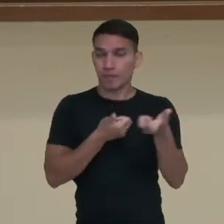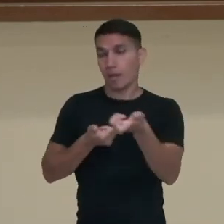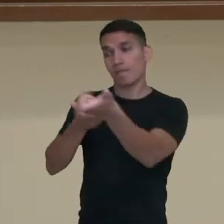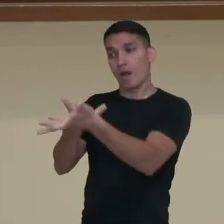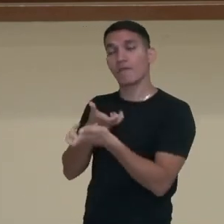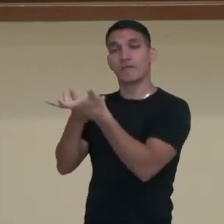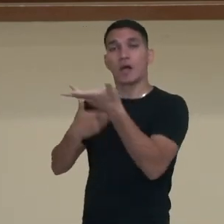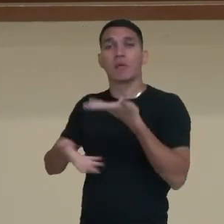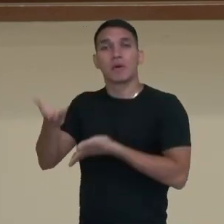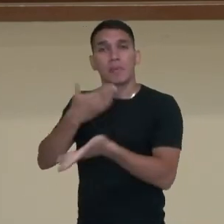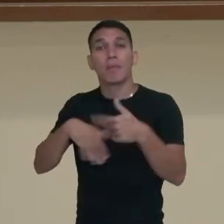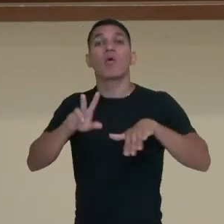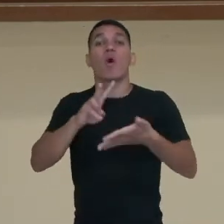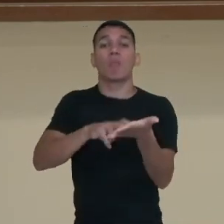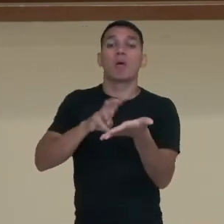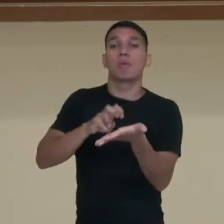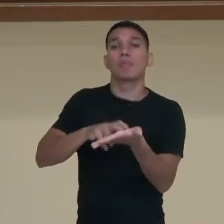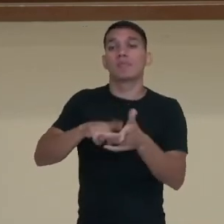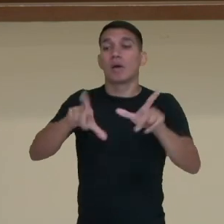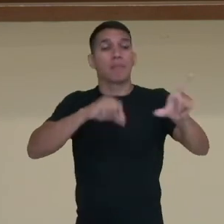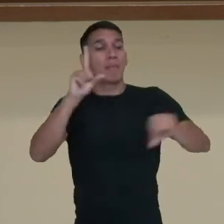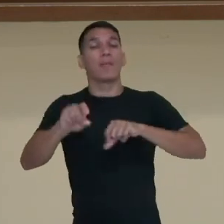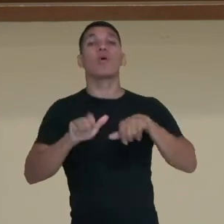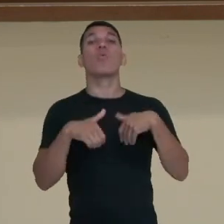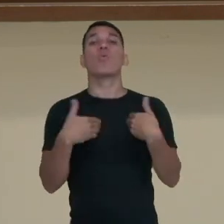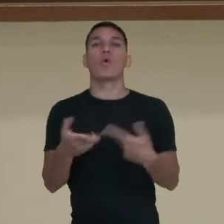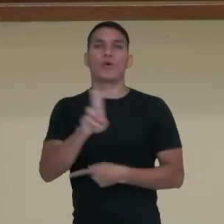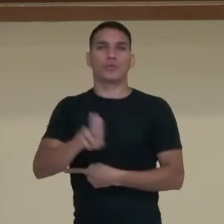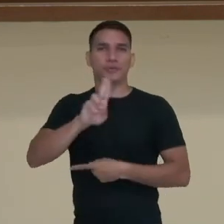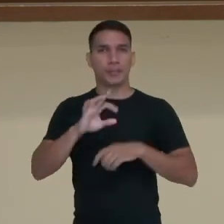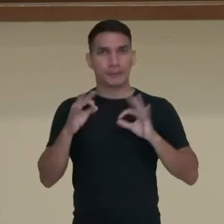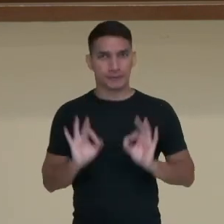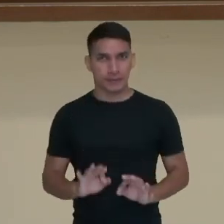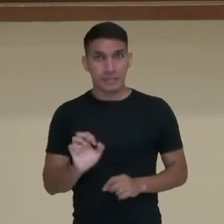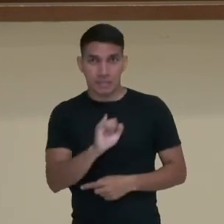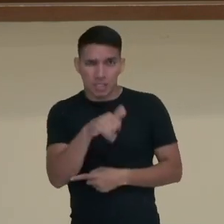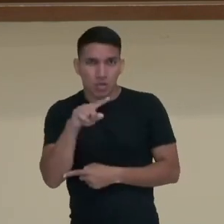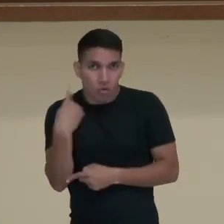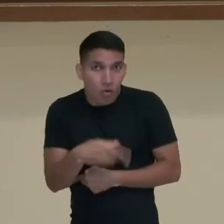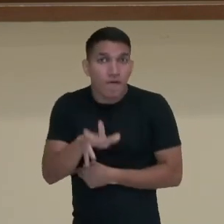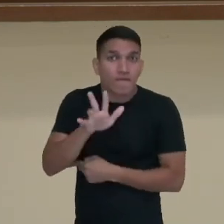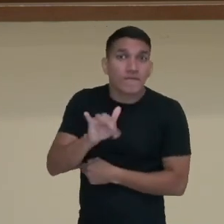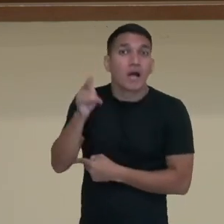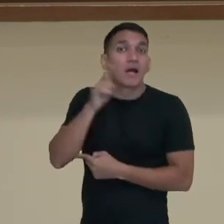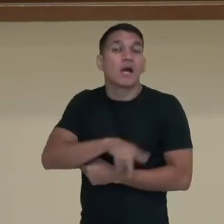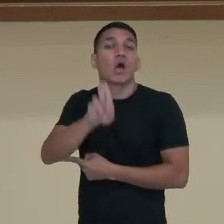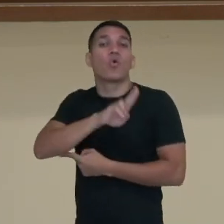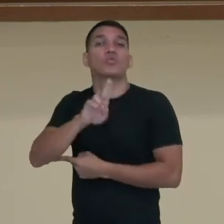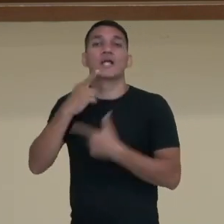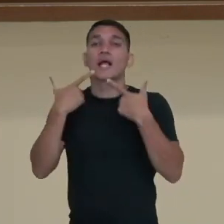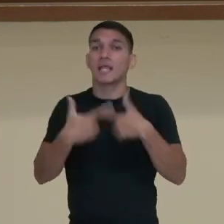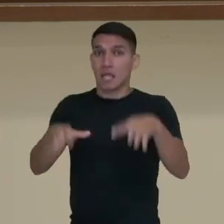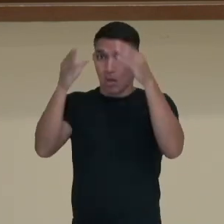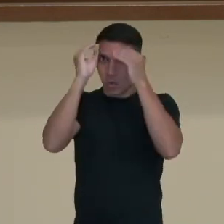seleção do vocabulário do nosso repertório que a gente vai fazer, né? Se a gente vai tomar uma decisão de usar uma linguagem mais formal